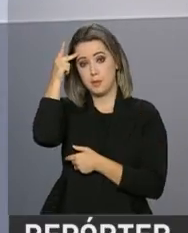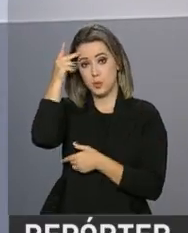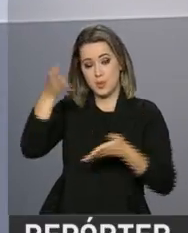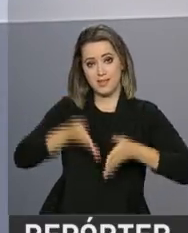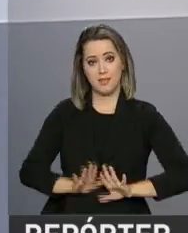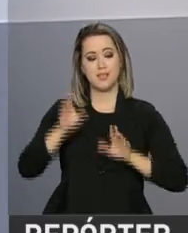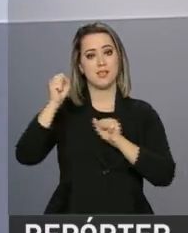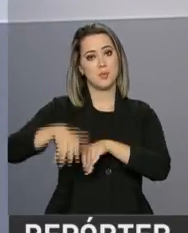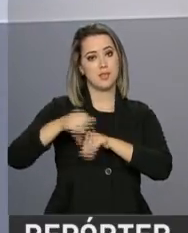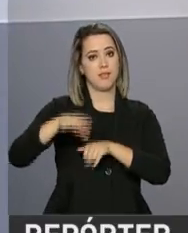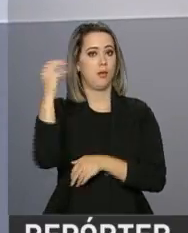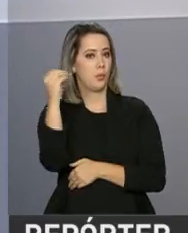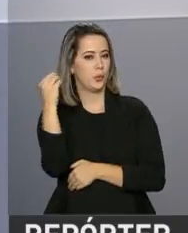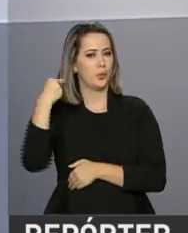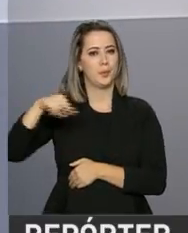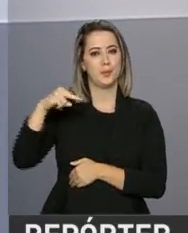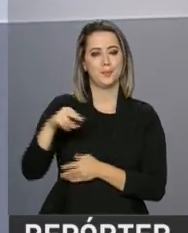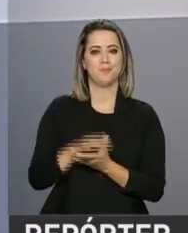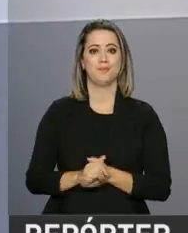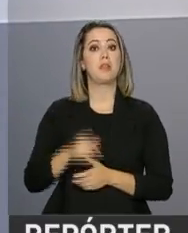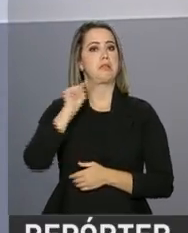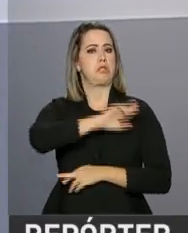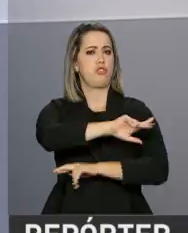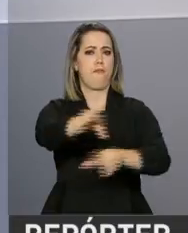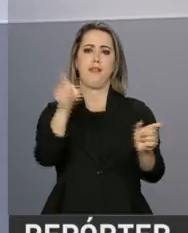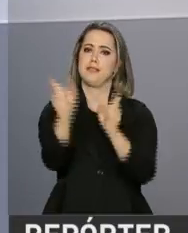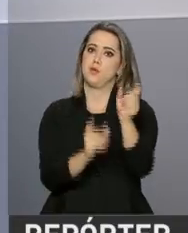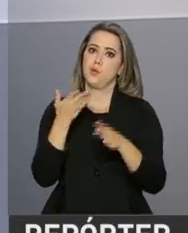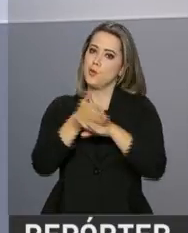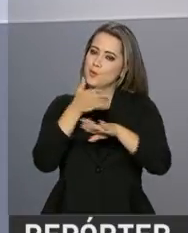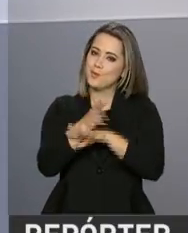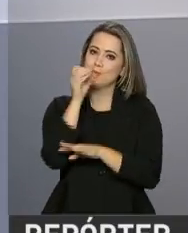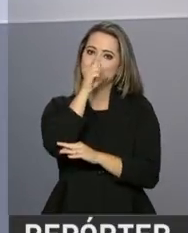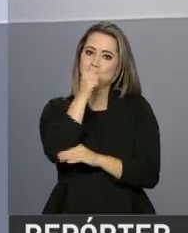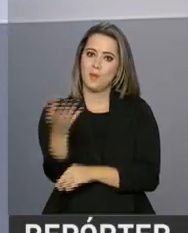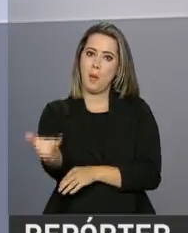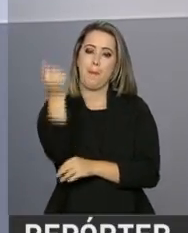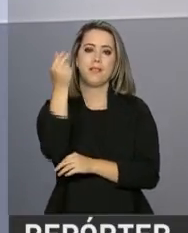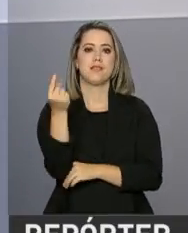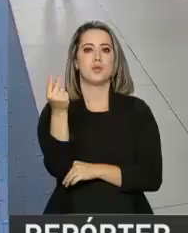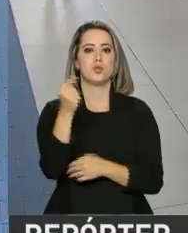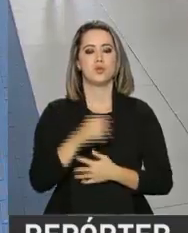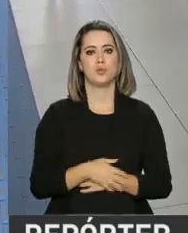nos meses de setembro, outubro e novembro. E muita gente aproveitou o sábado para receber o dinheiro.